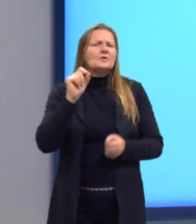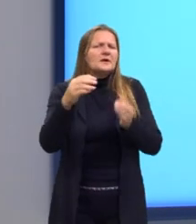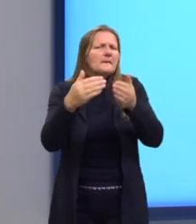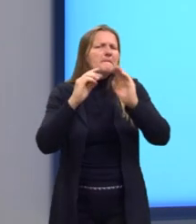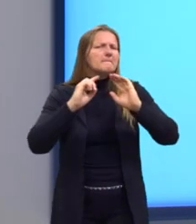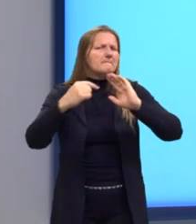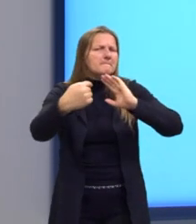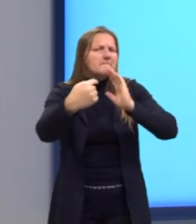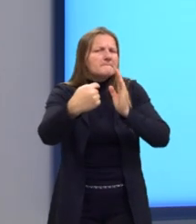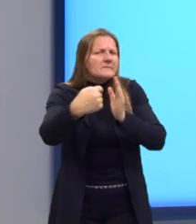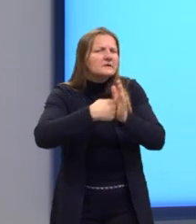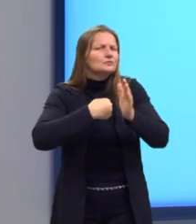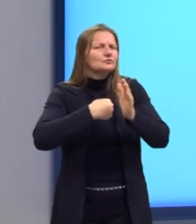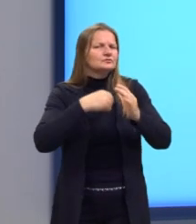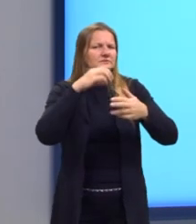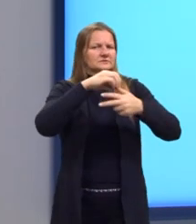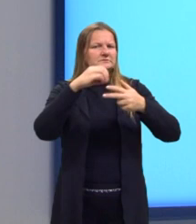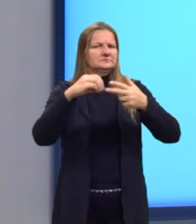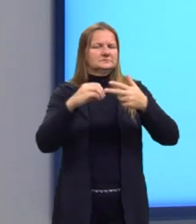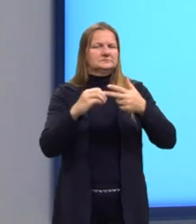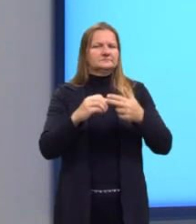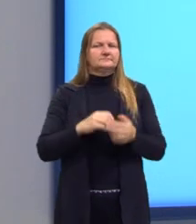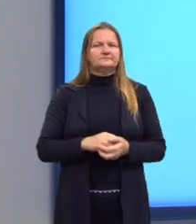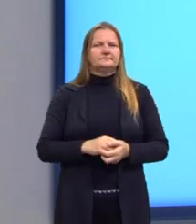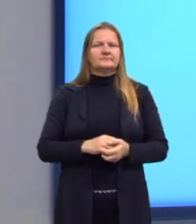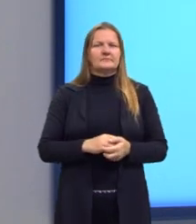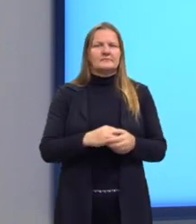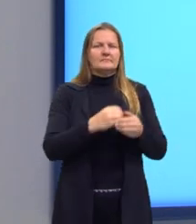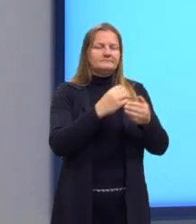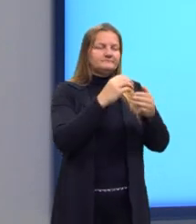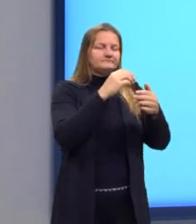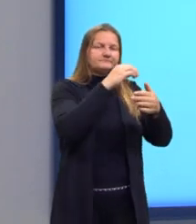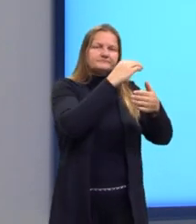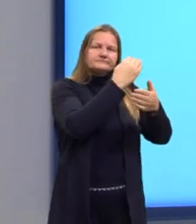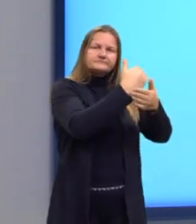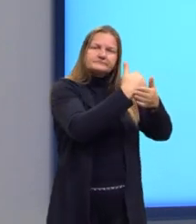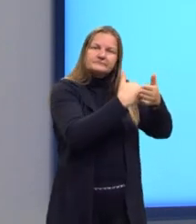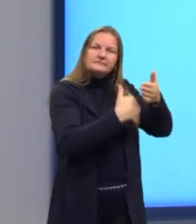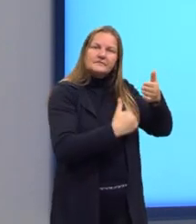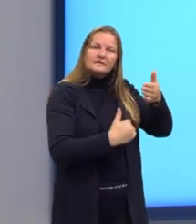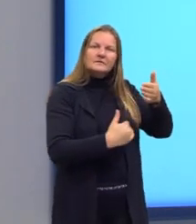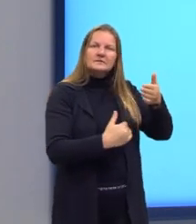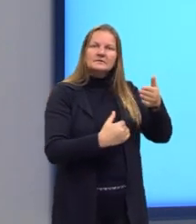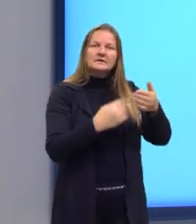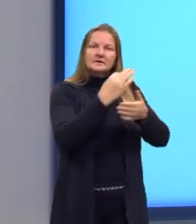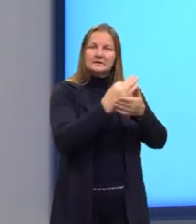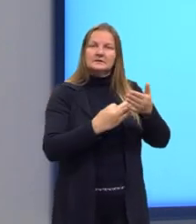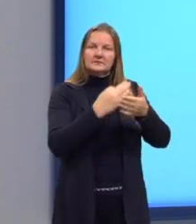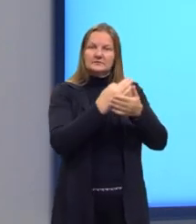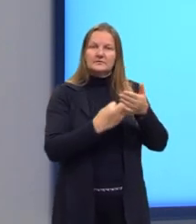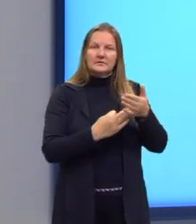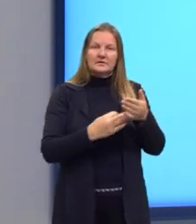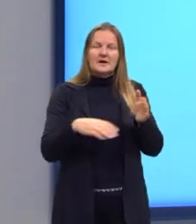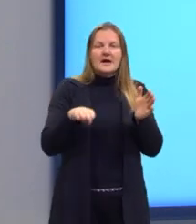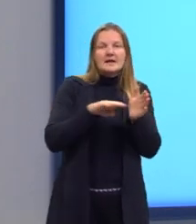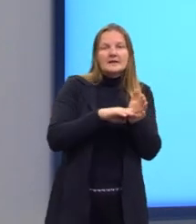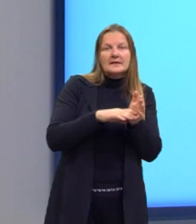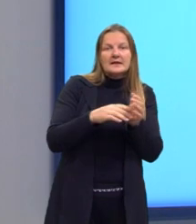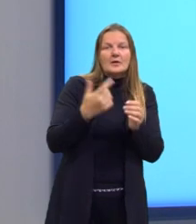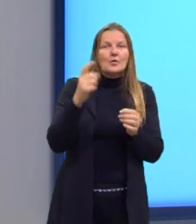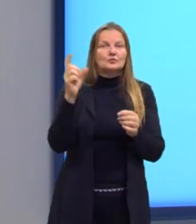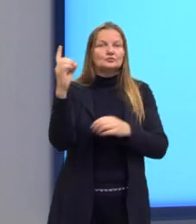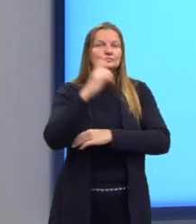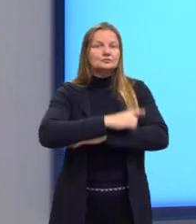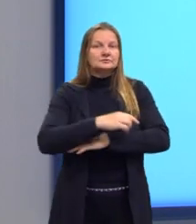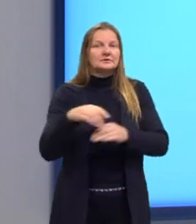pede a questão? As sequências textuais, até outro dia e agora, auxiliam a progressão